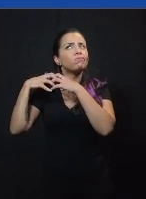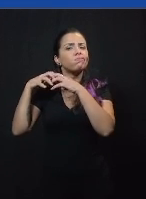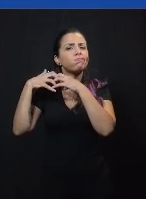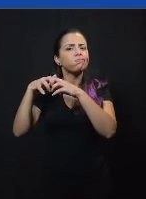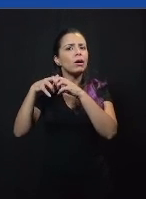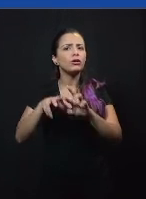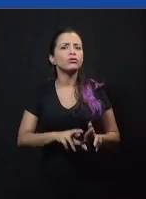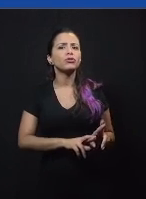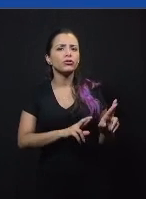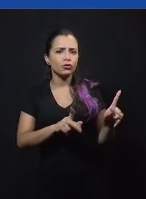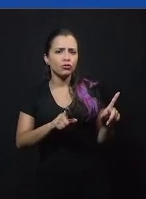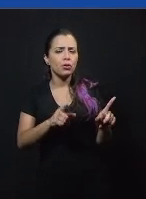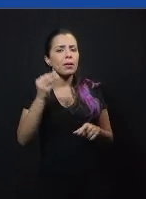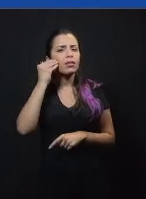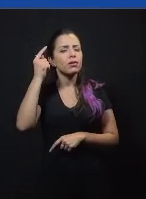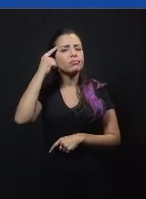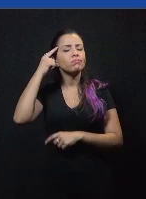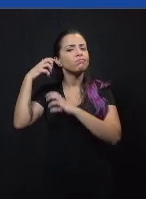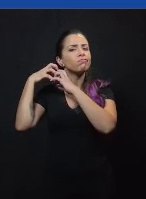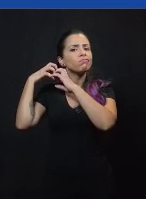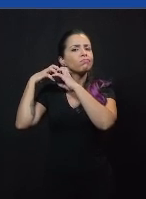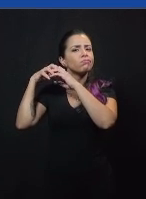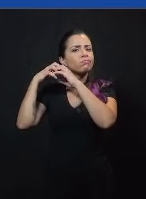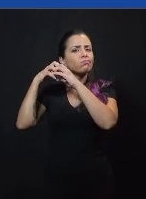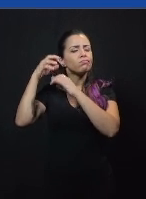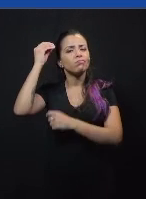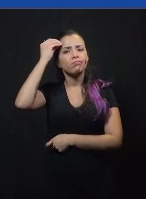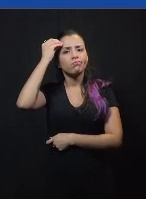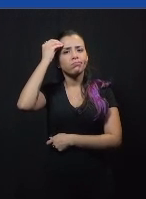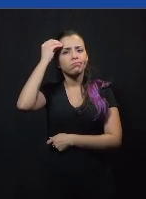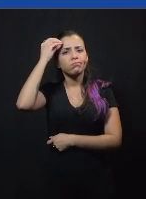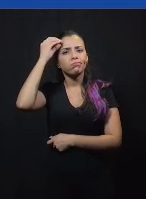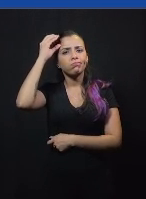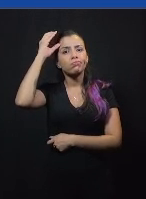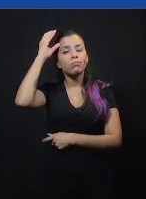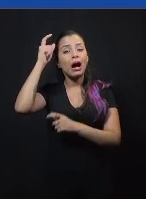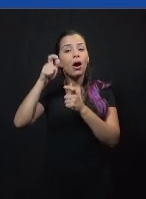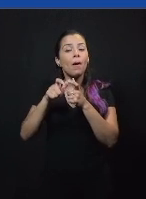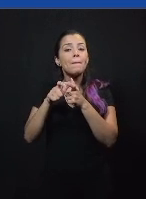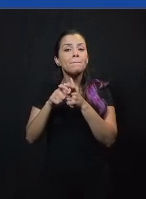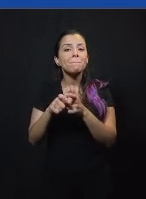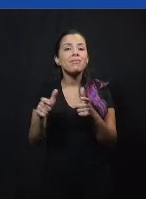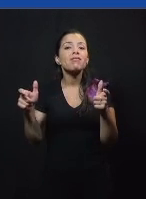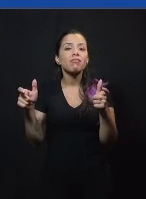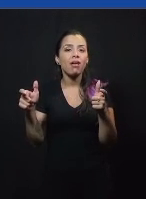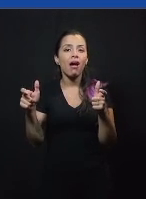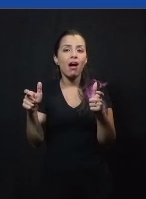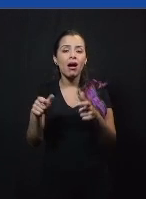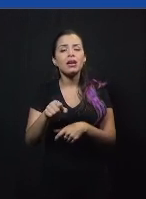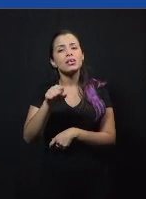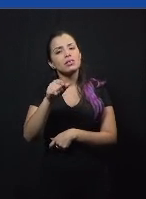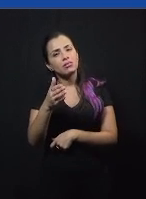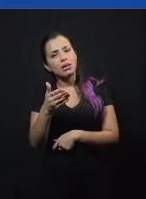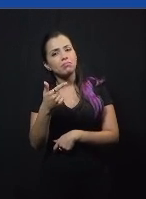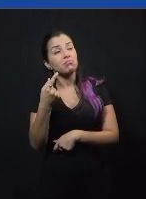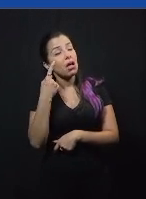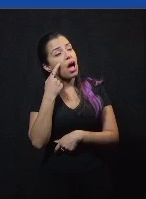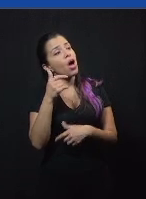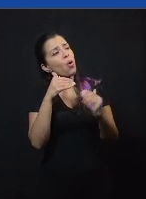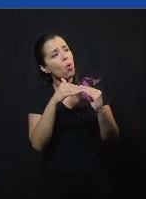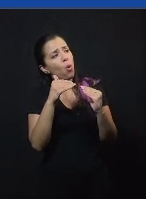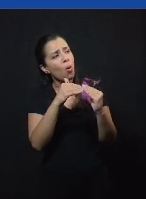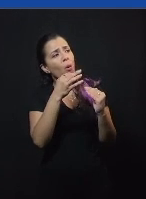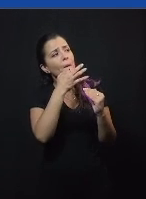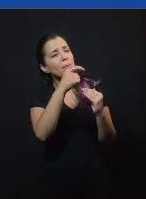e expandir esse conhecimento que a gente tem então ah eu concordo com essa opinião eu concordo com esse lado